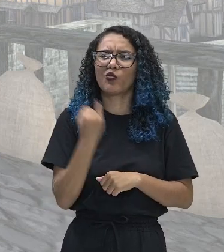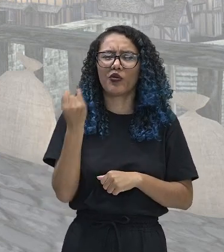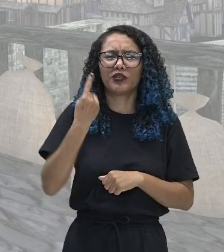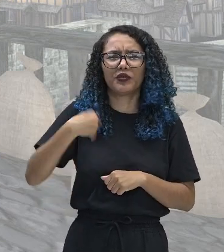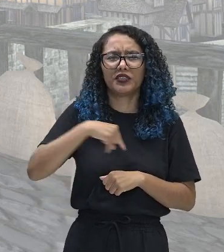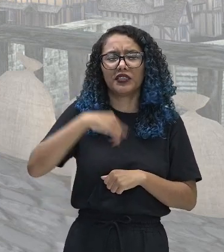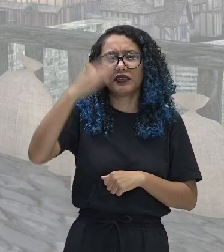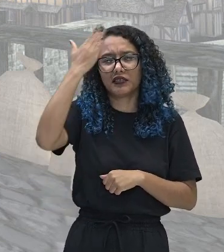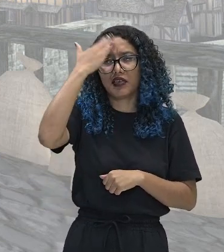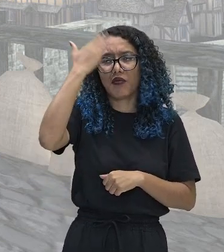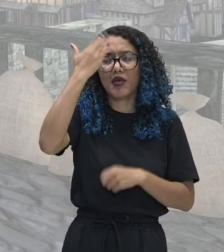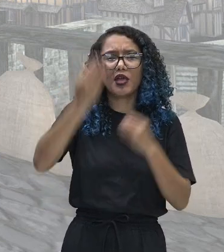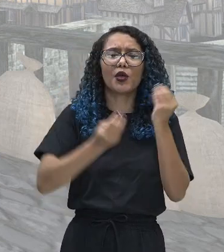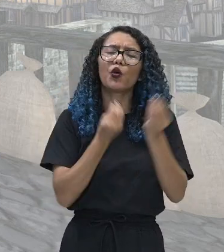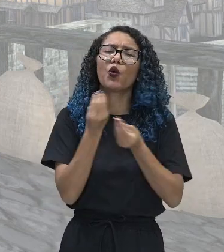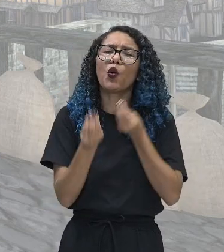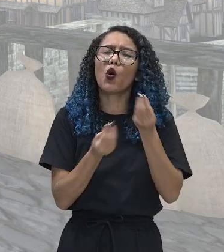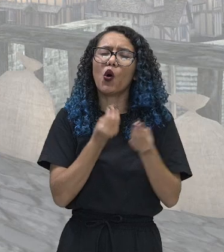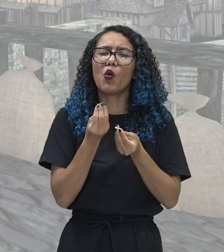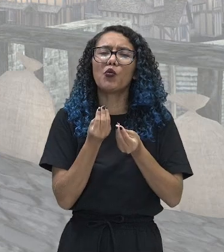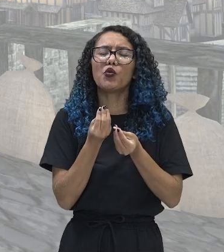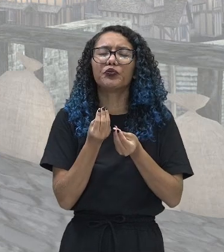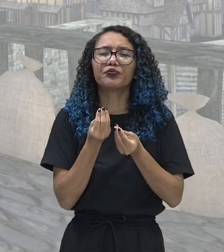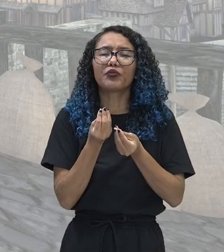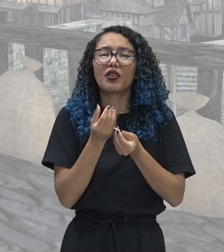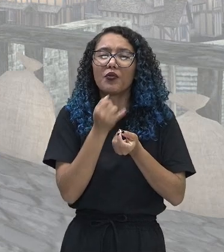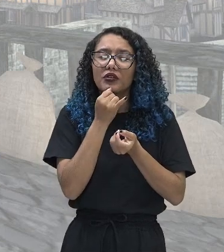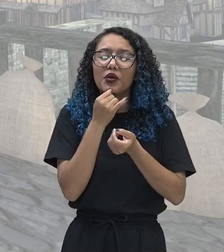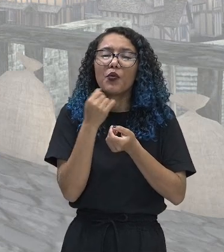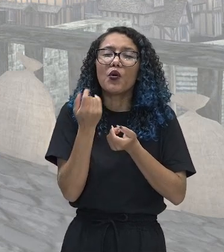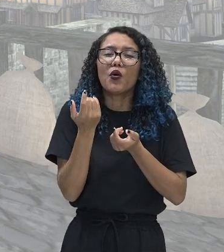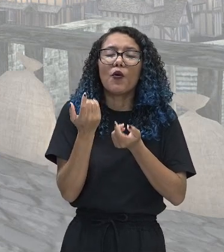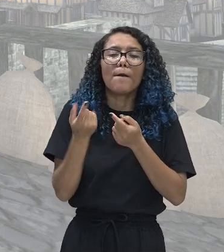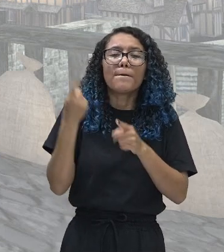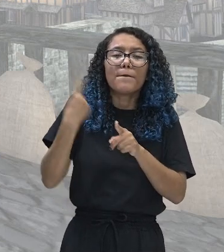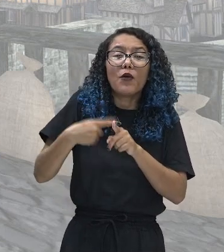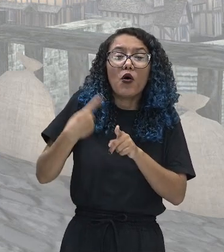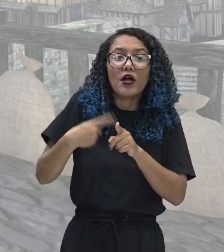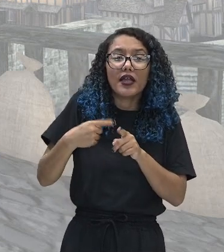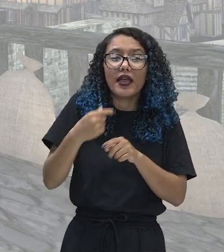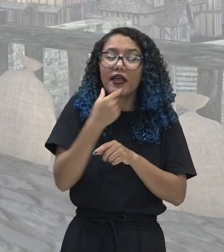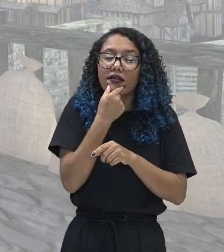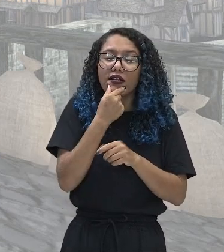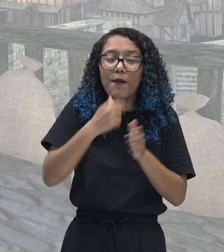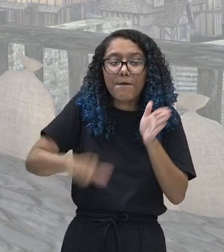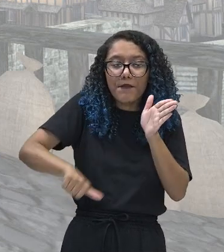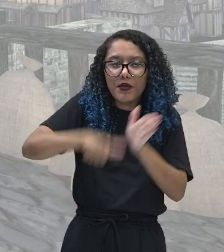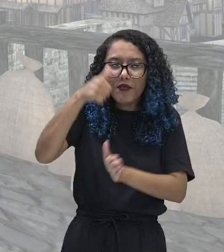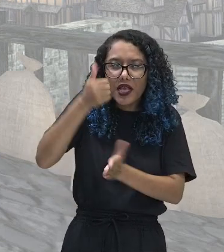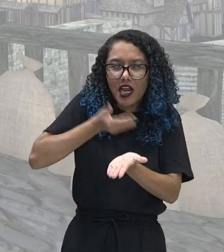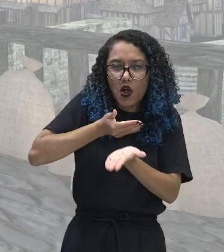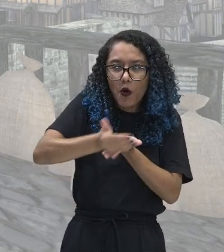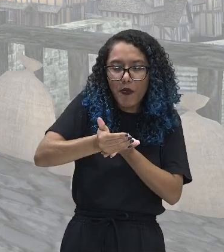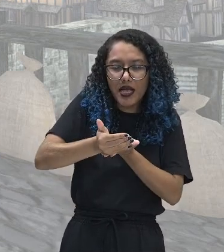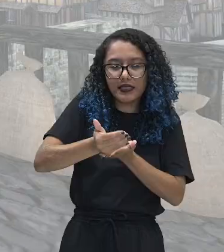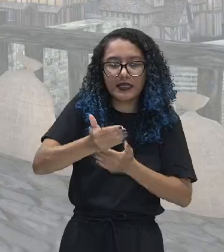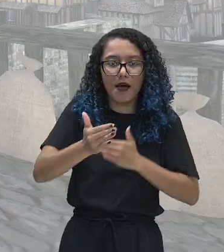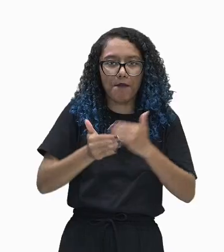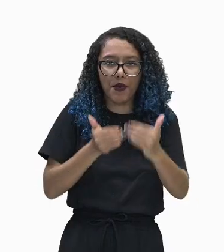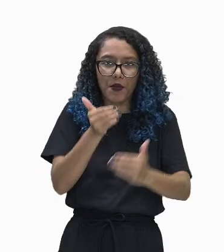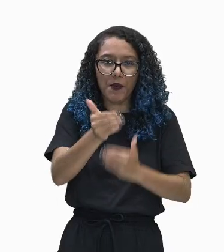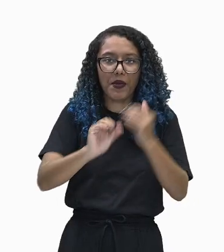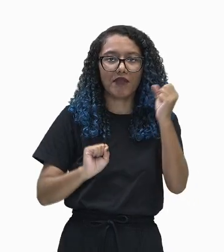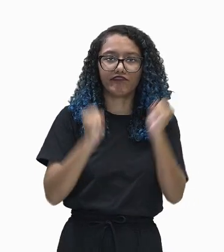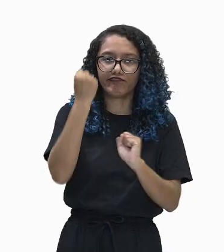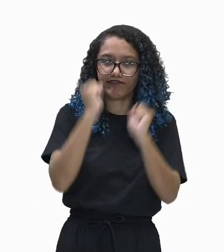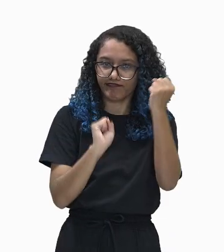o porquê a Inglaterra será pioneira no processo de industrialização. Ok, gente? Vamos ao